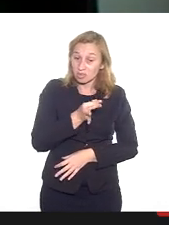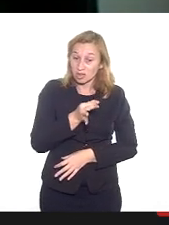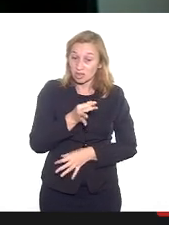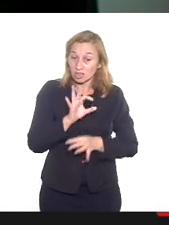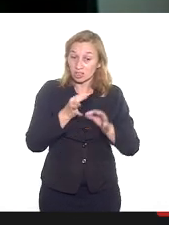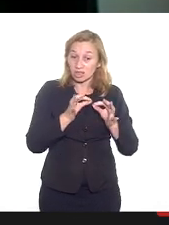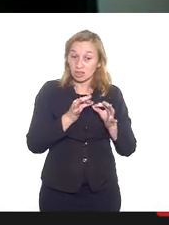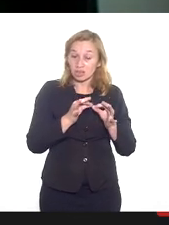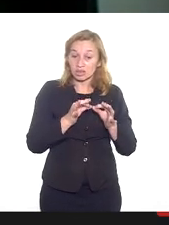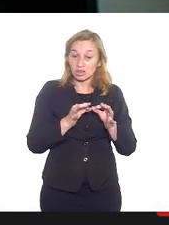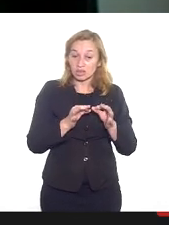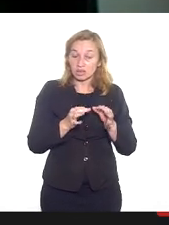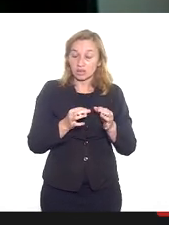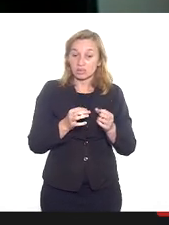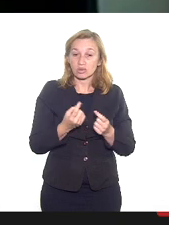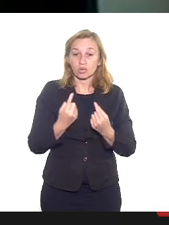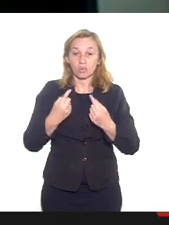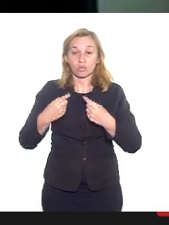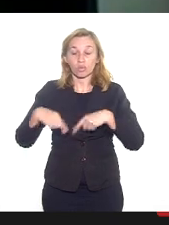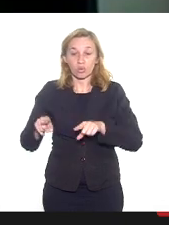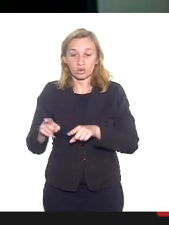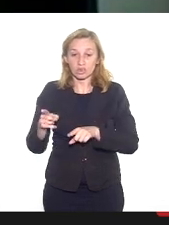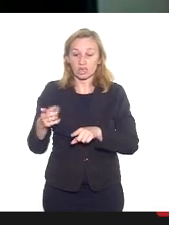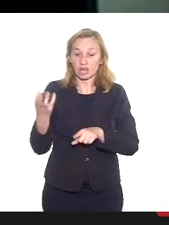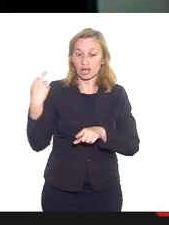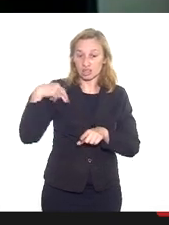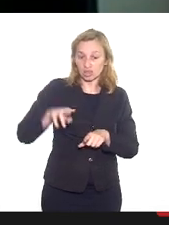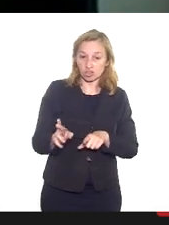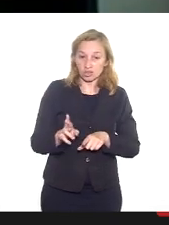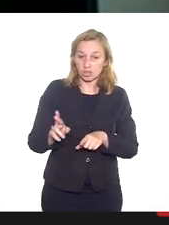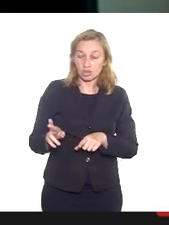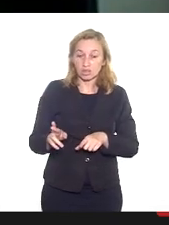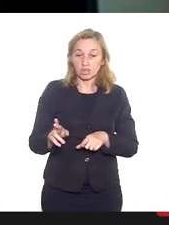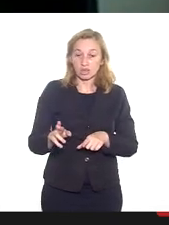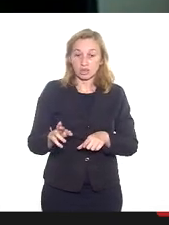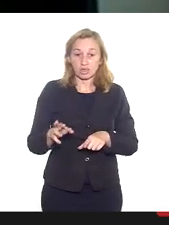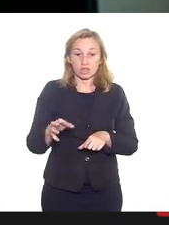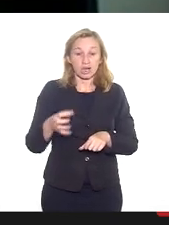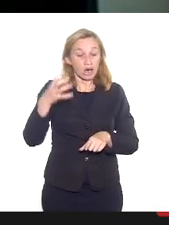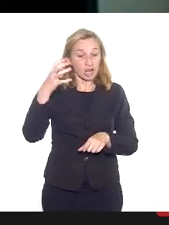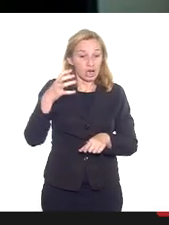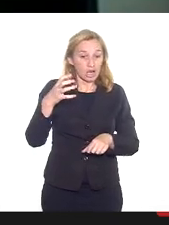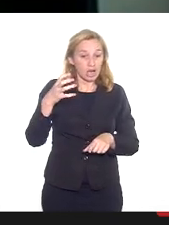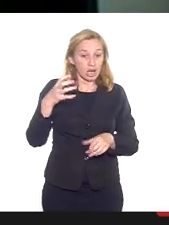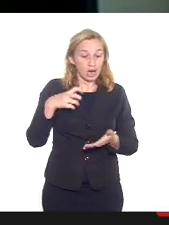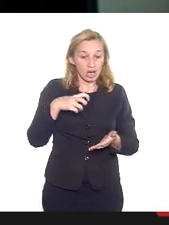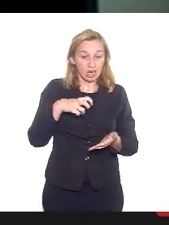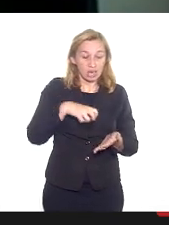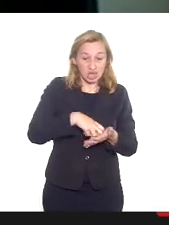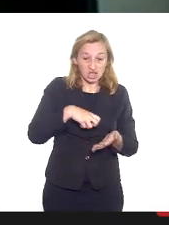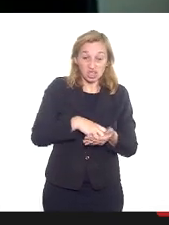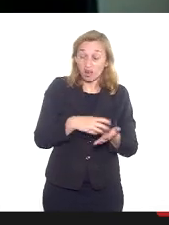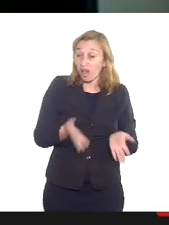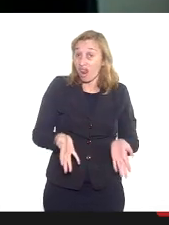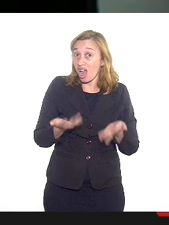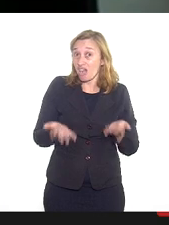diante de racismo religioso, as penas para esses delitos são penas de natureza leve.